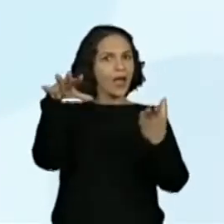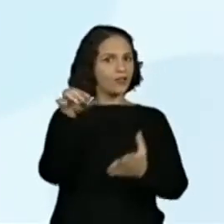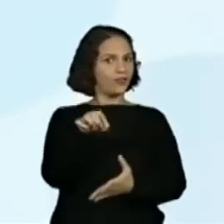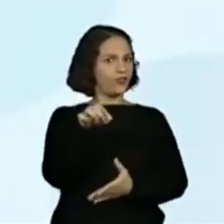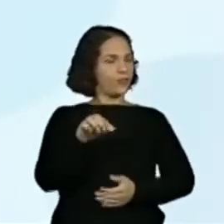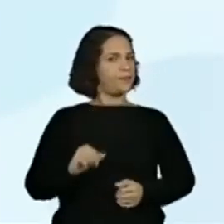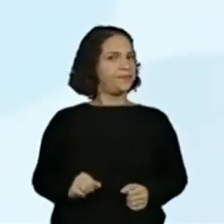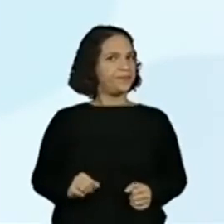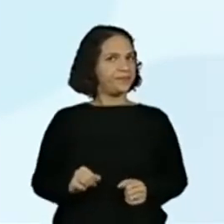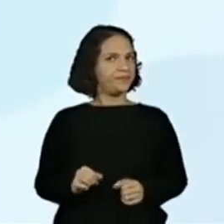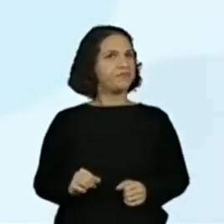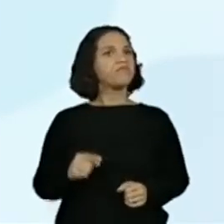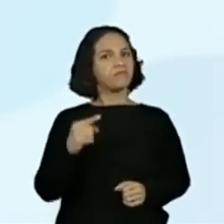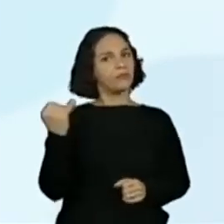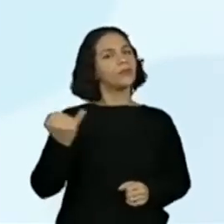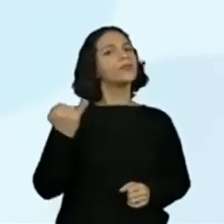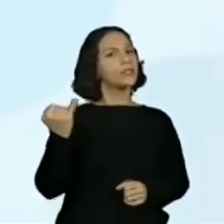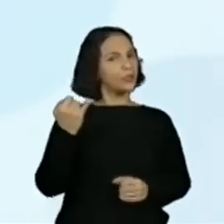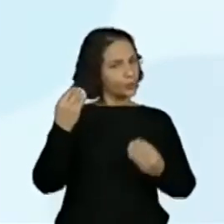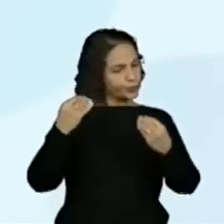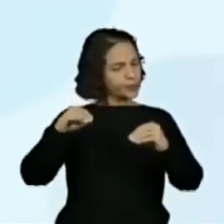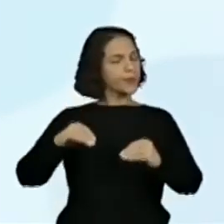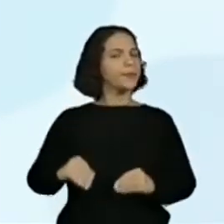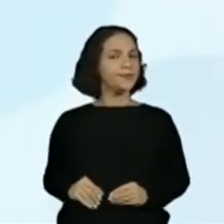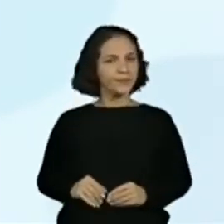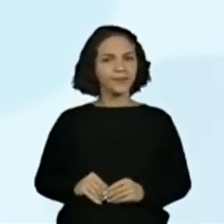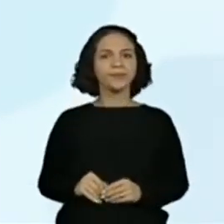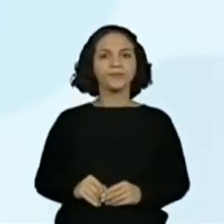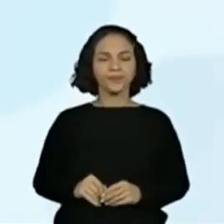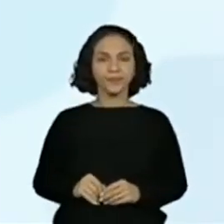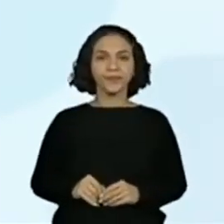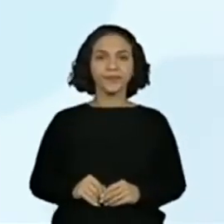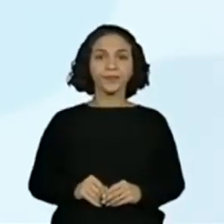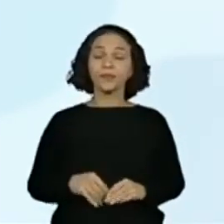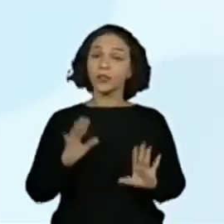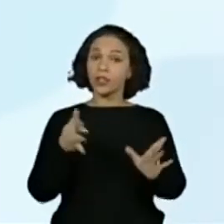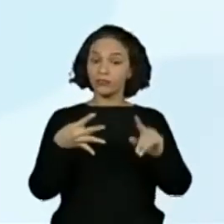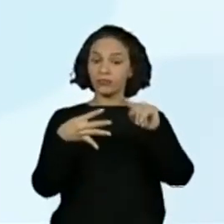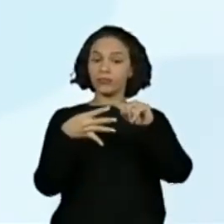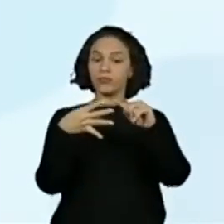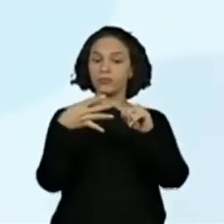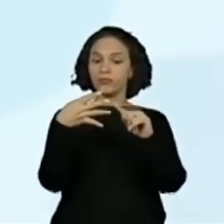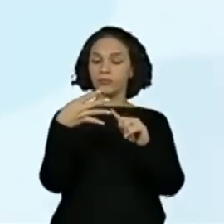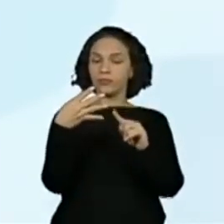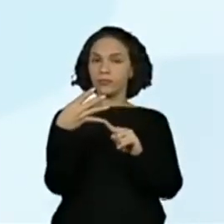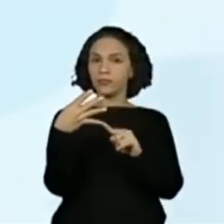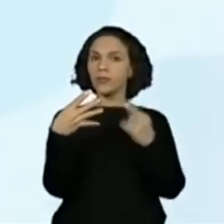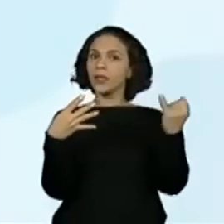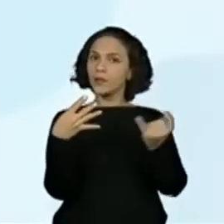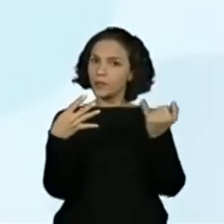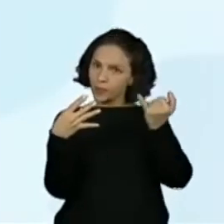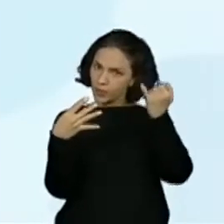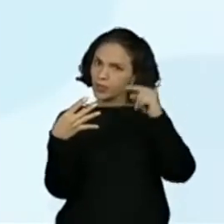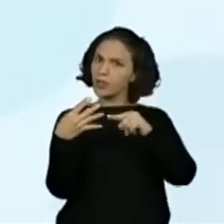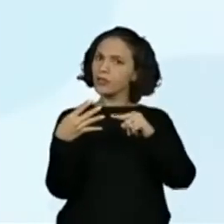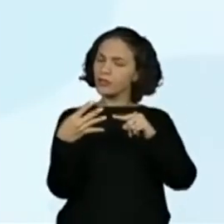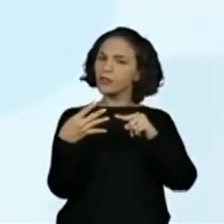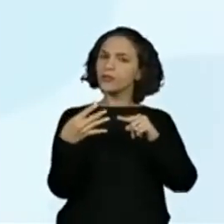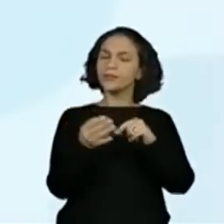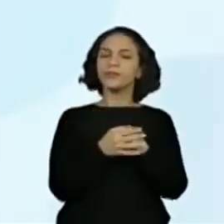lago. Isso. Outra informação importante. Então, a gente já tem quatro informações que são importantes.